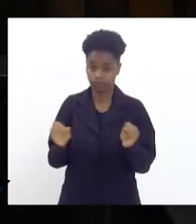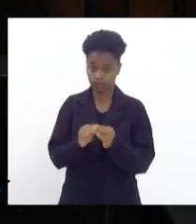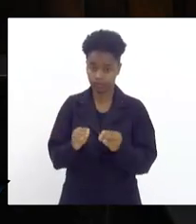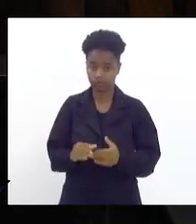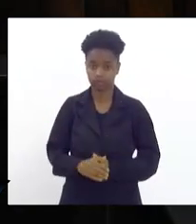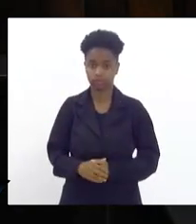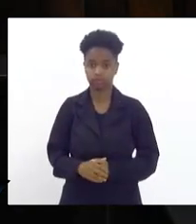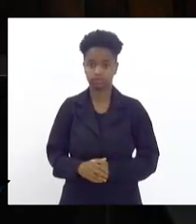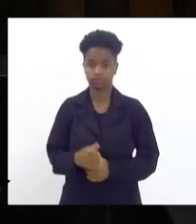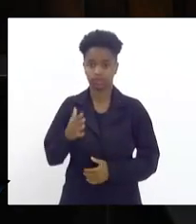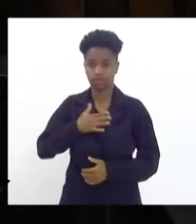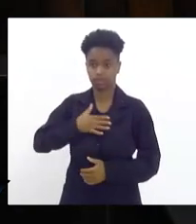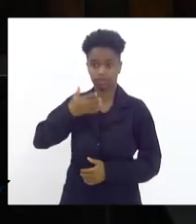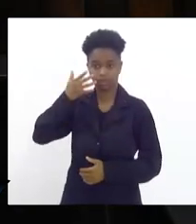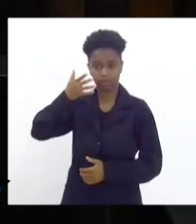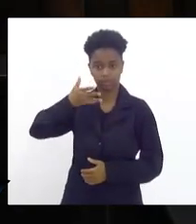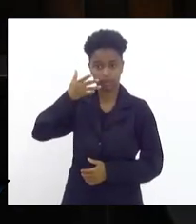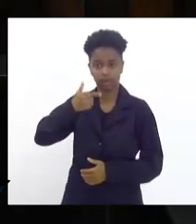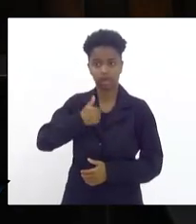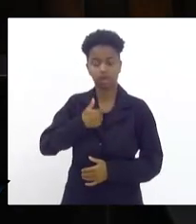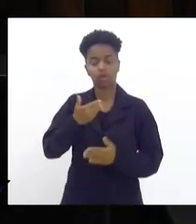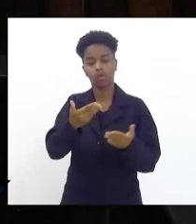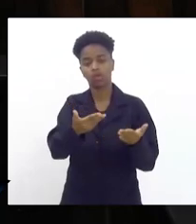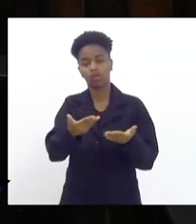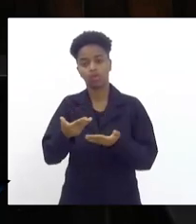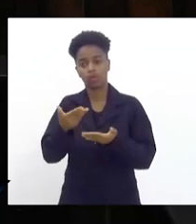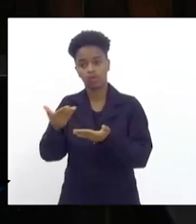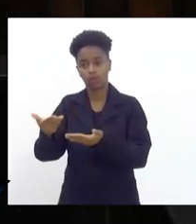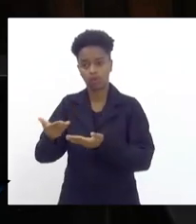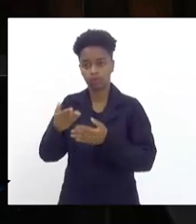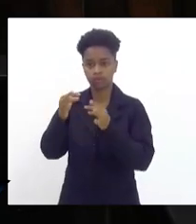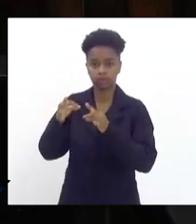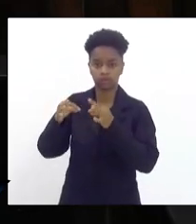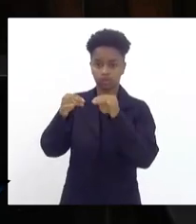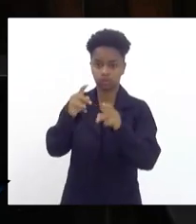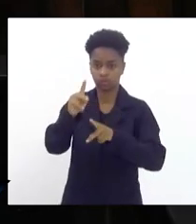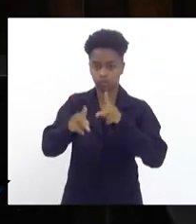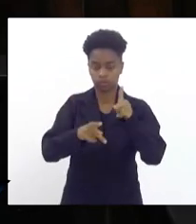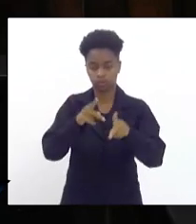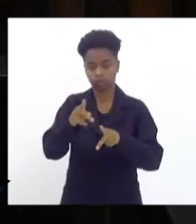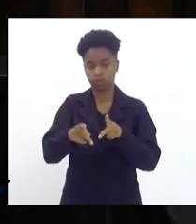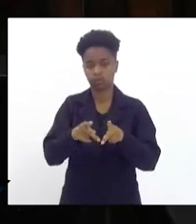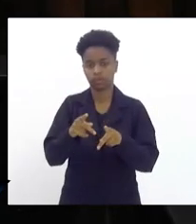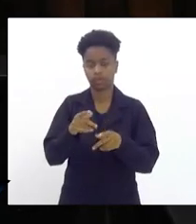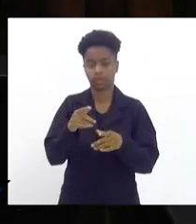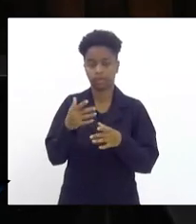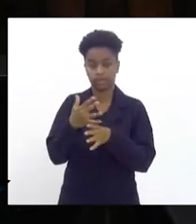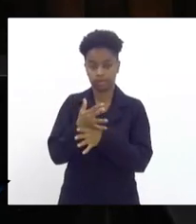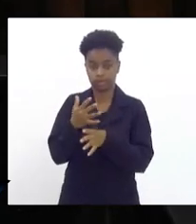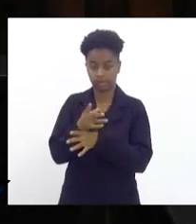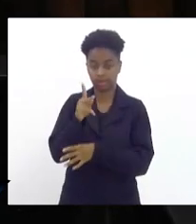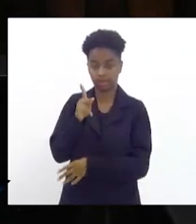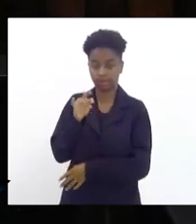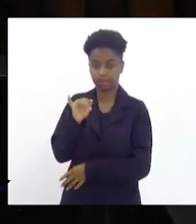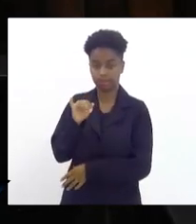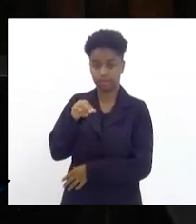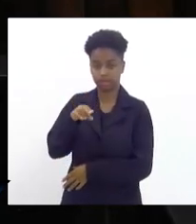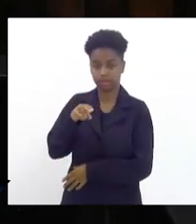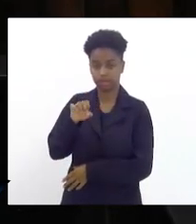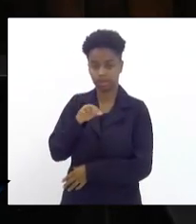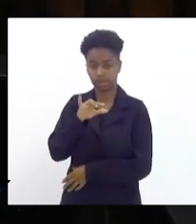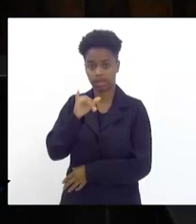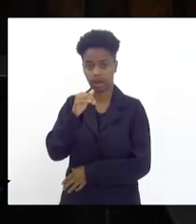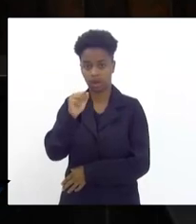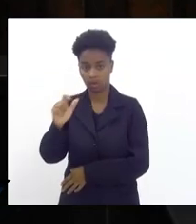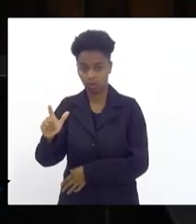a minha fala eu quero convidar a toda a população do município de Pinheiral para o